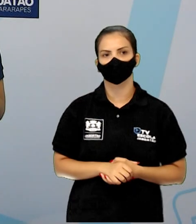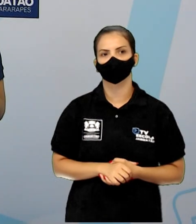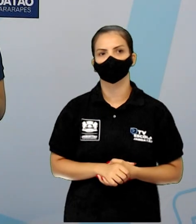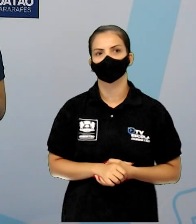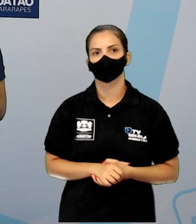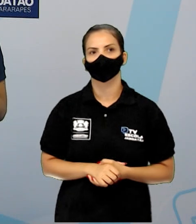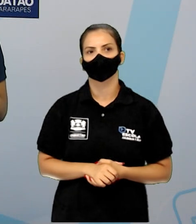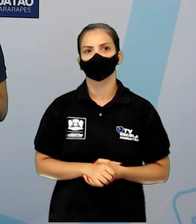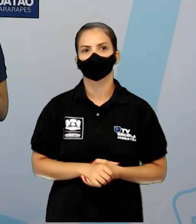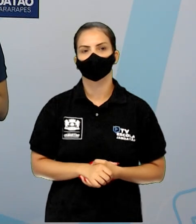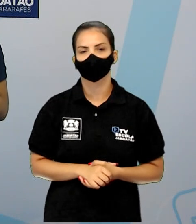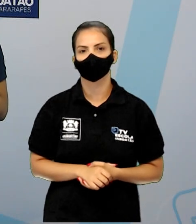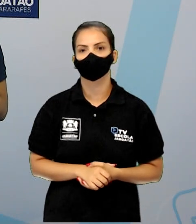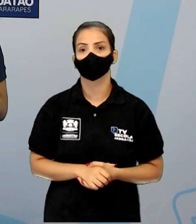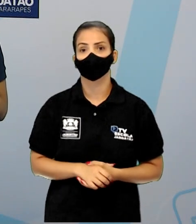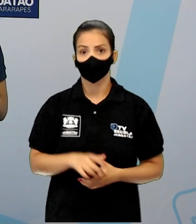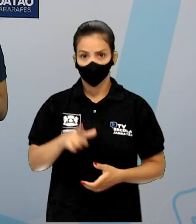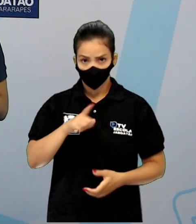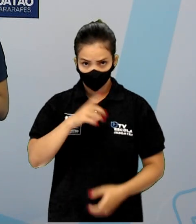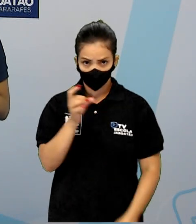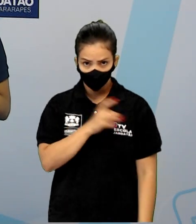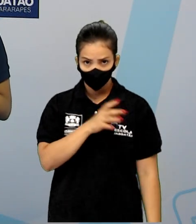E aí tiveram medo?